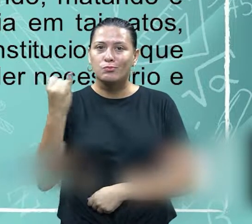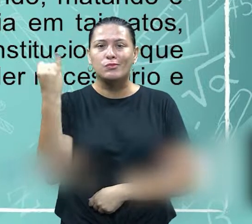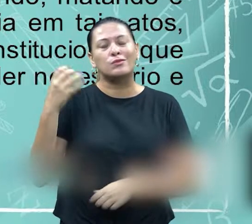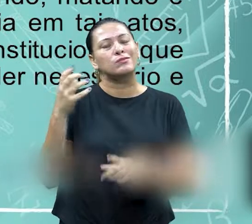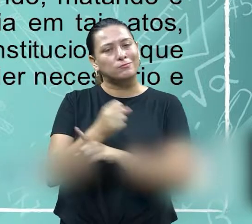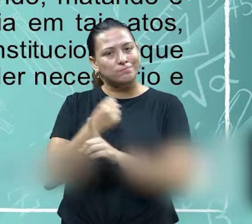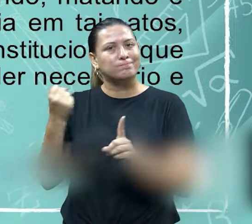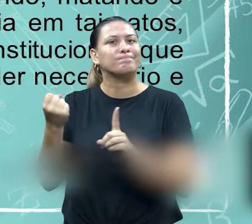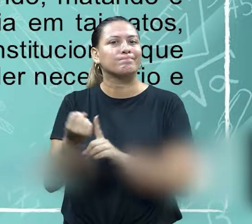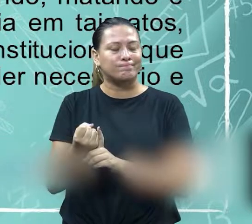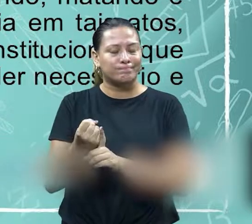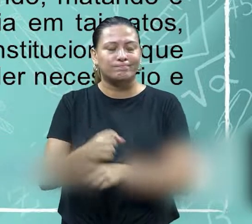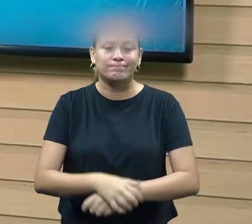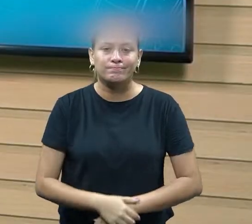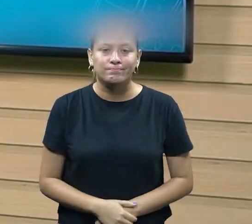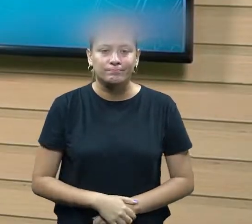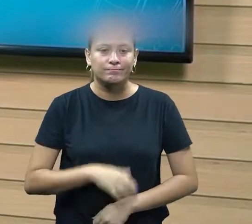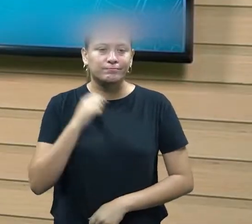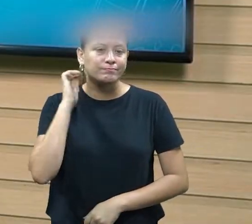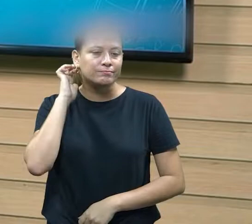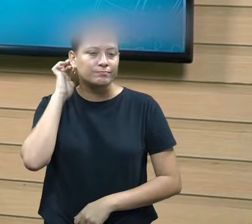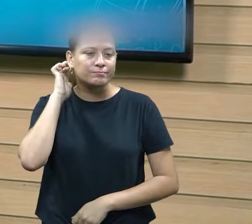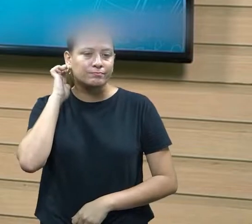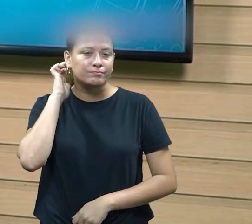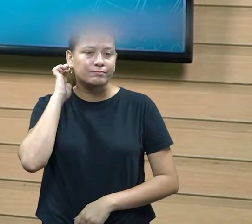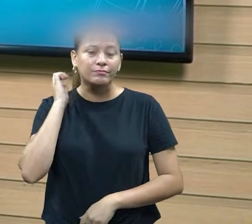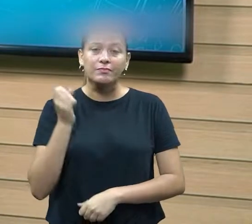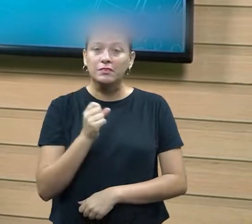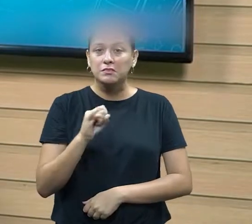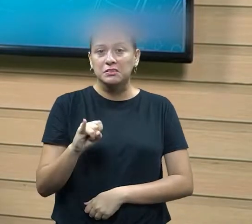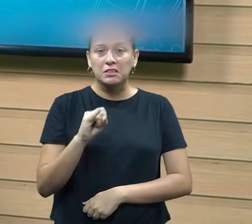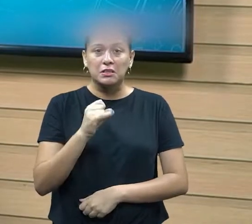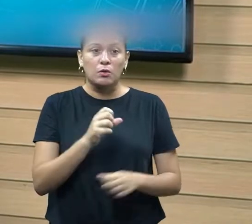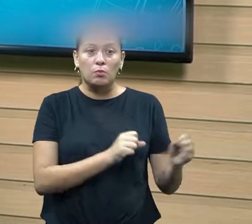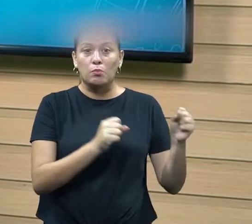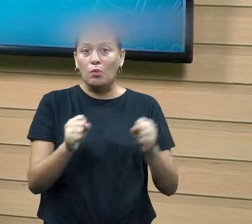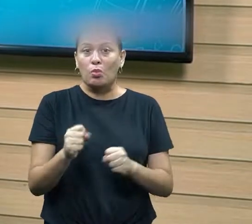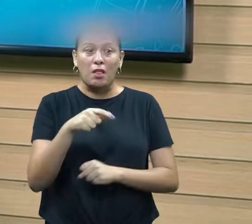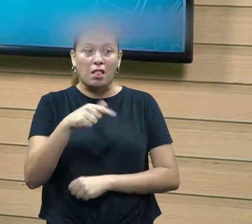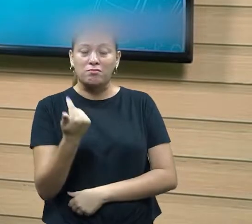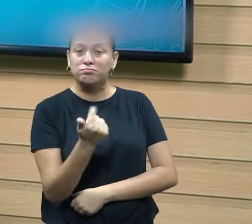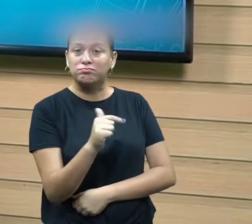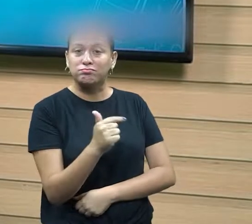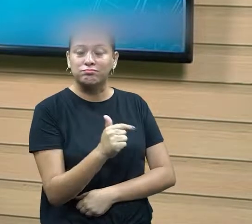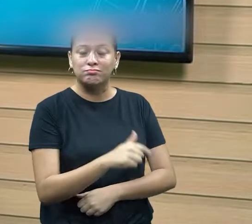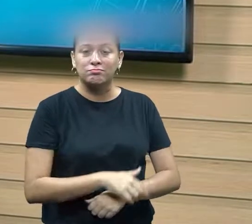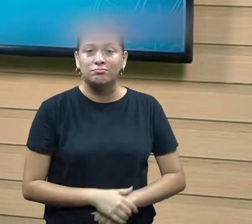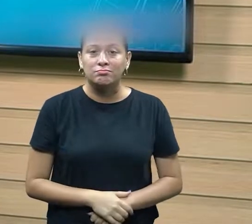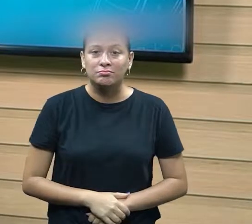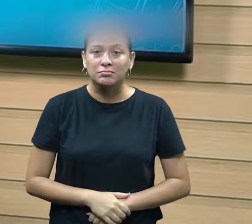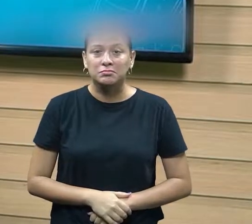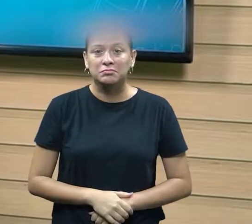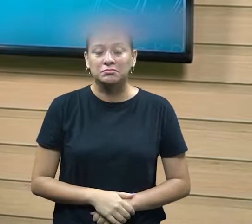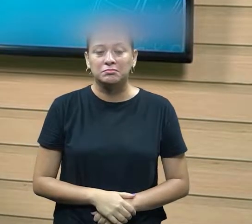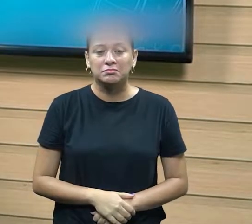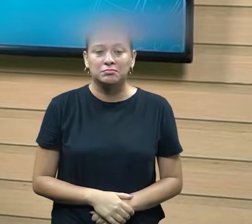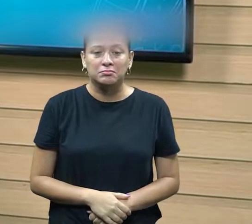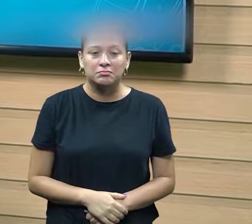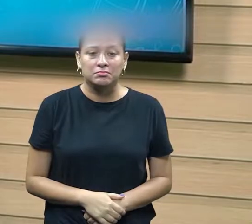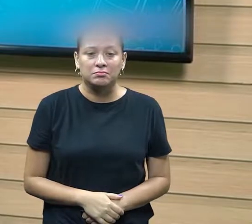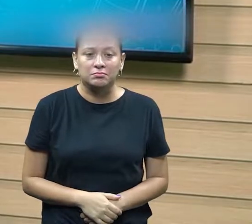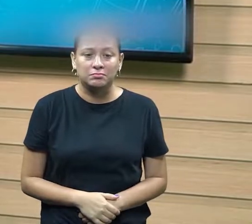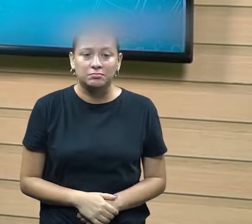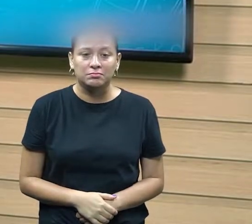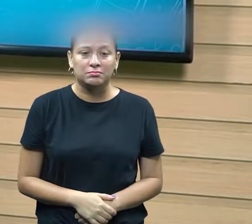importante na sociedade então veja só então se a gente não tivesse esse poder que está que está que